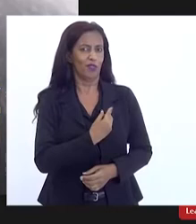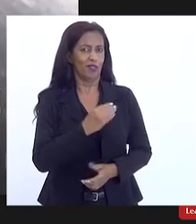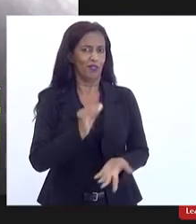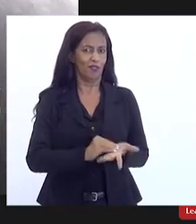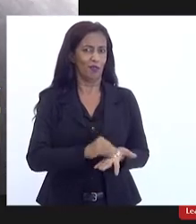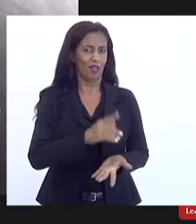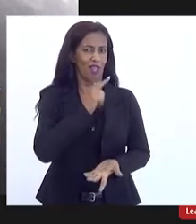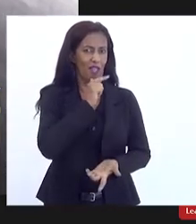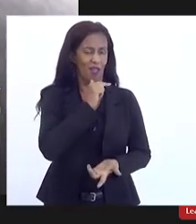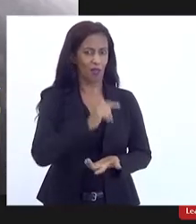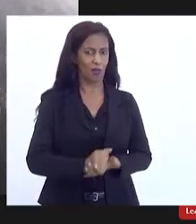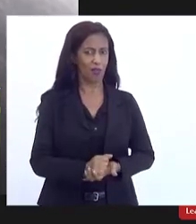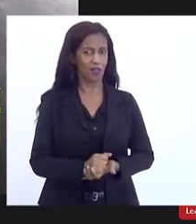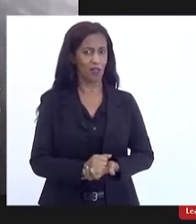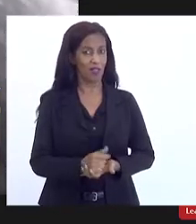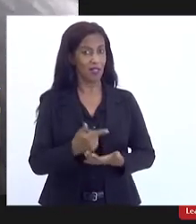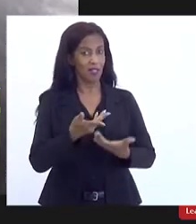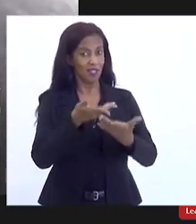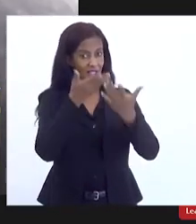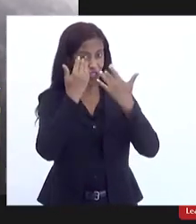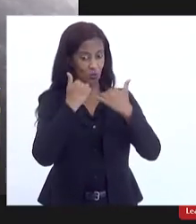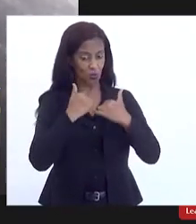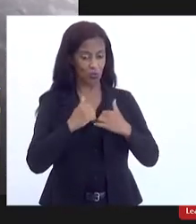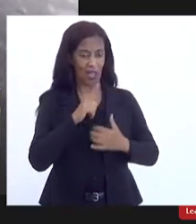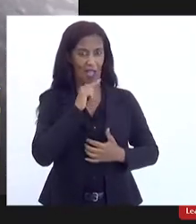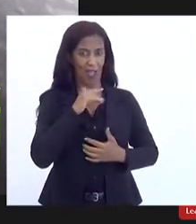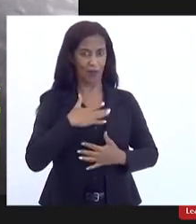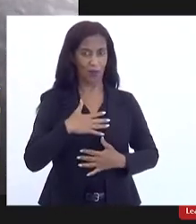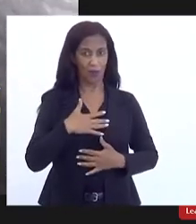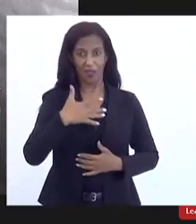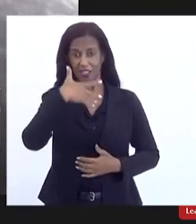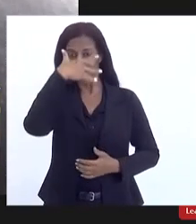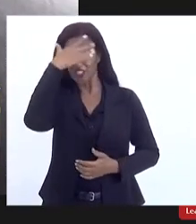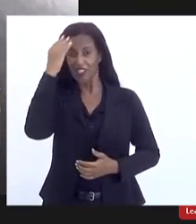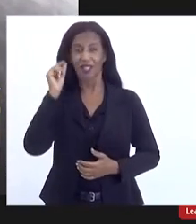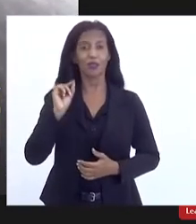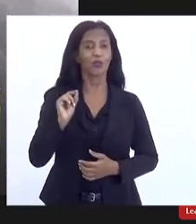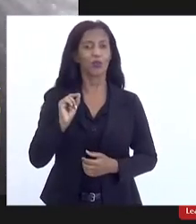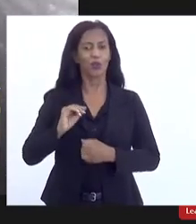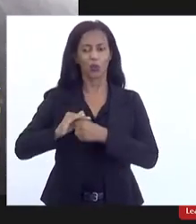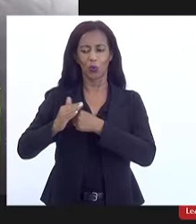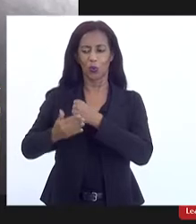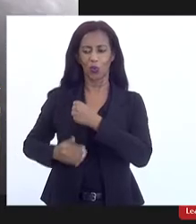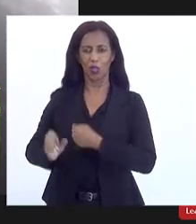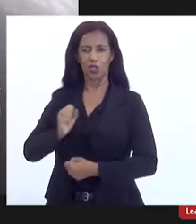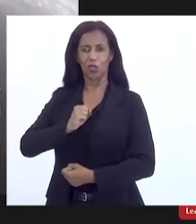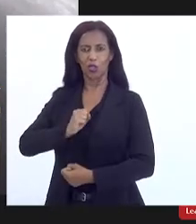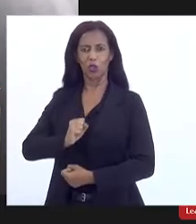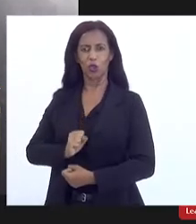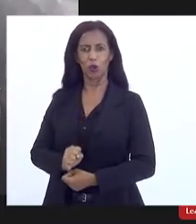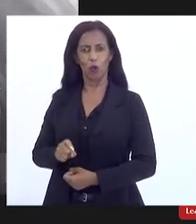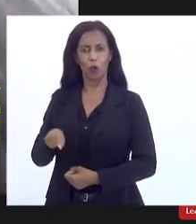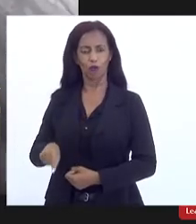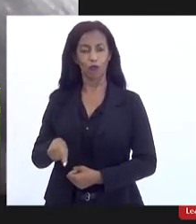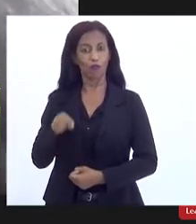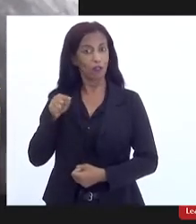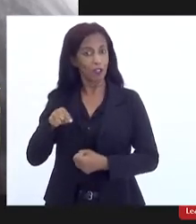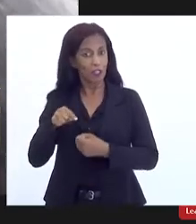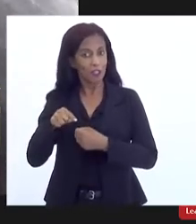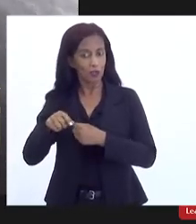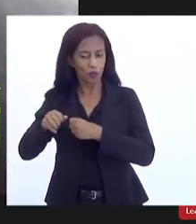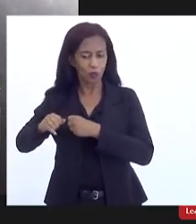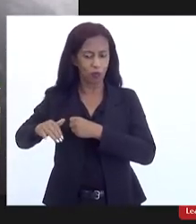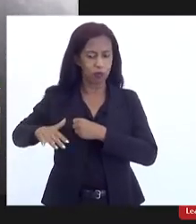gente usa a água e o esgoto vai embora e a gente esquece do esgoto só que esse esgoto vai contaminar a água que nós temos